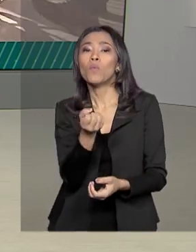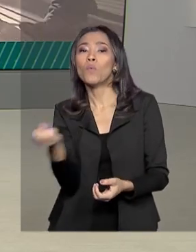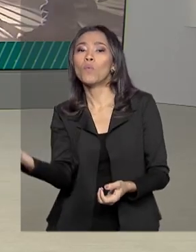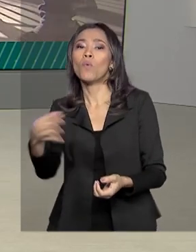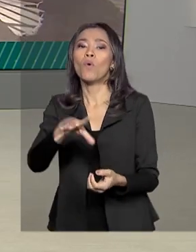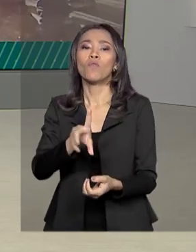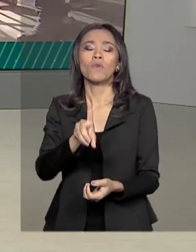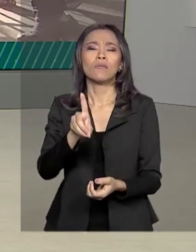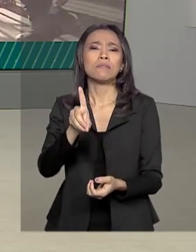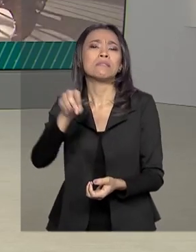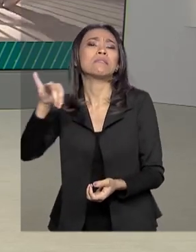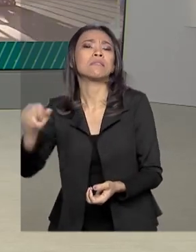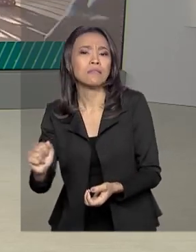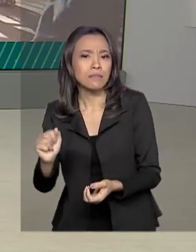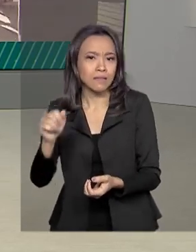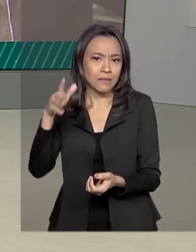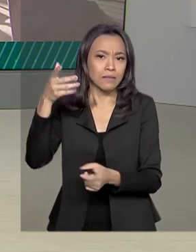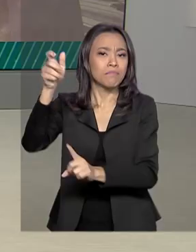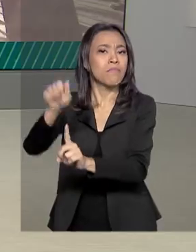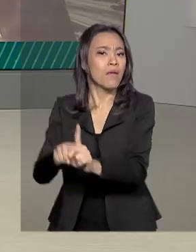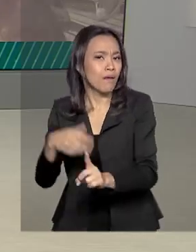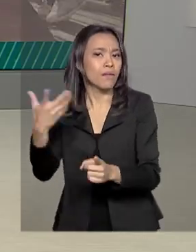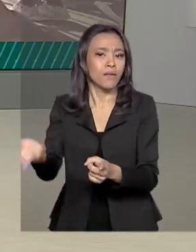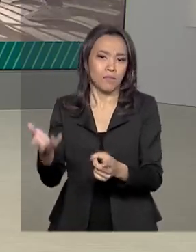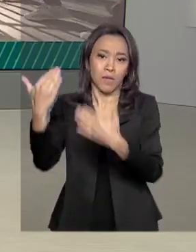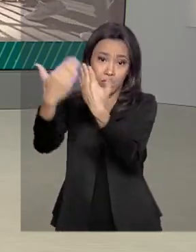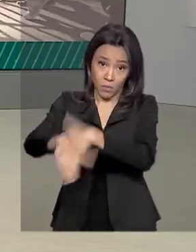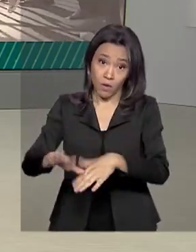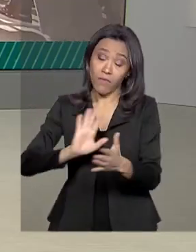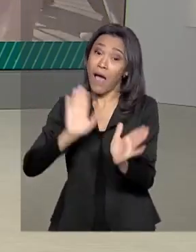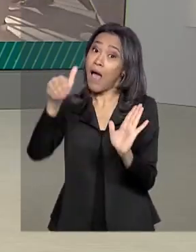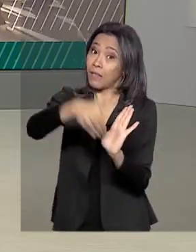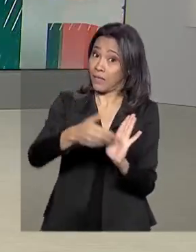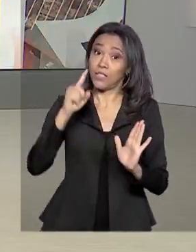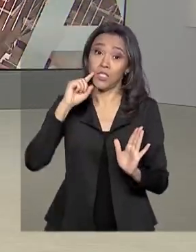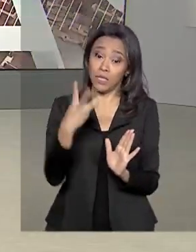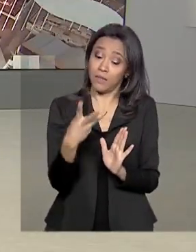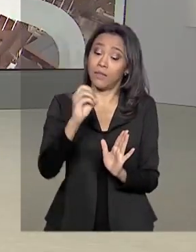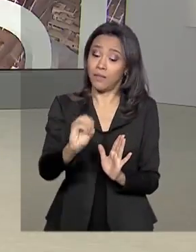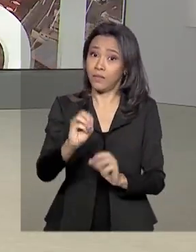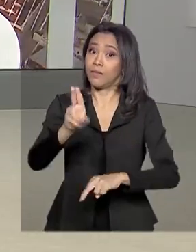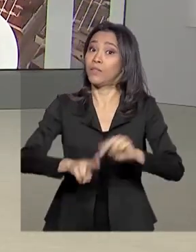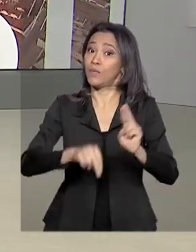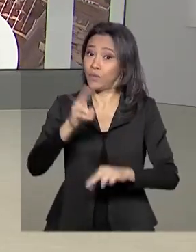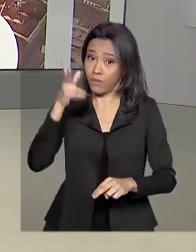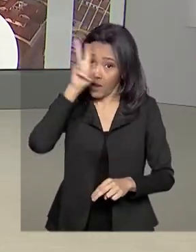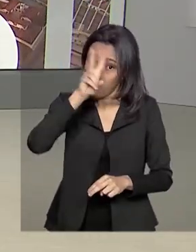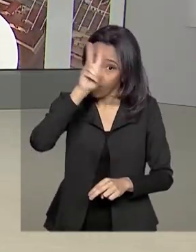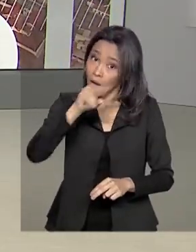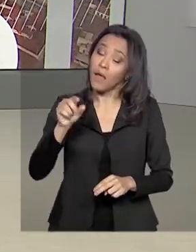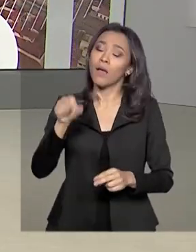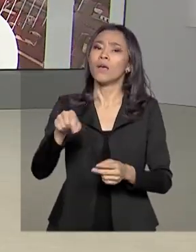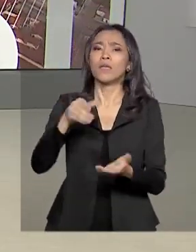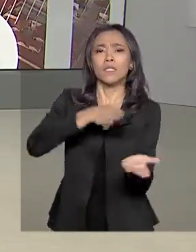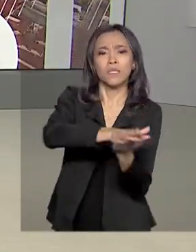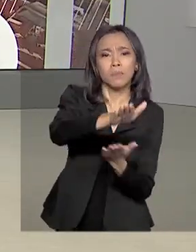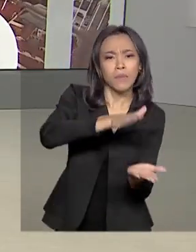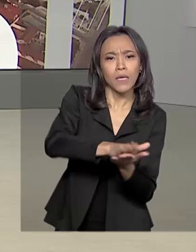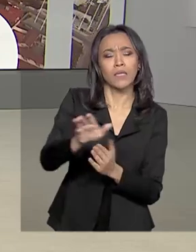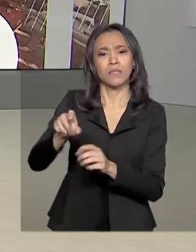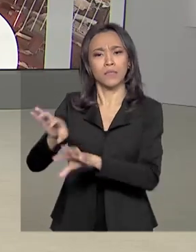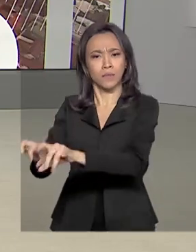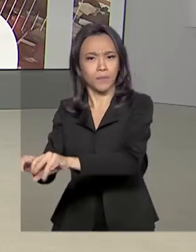opções e o prazo para a colaboração dos estudantes vai até 30 de junho. Vale lembrar que as datas do Enem impresso e digital